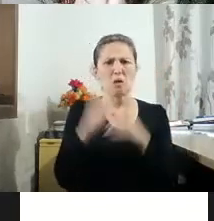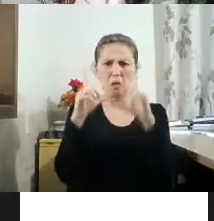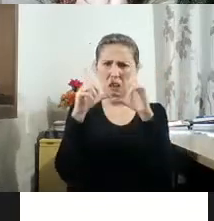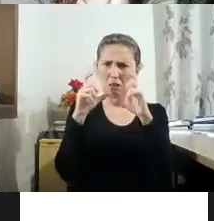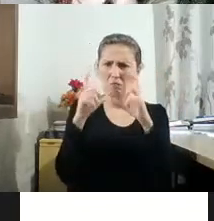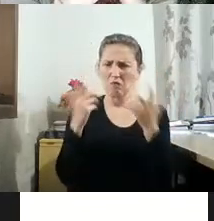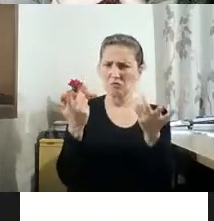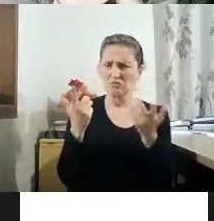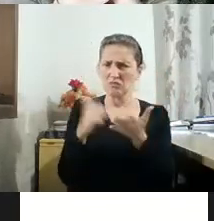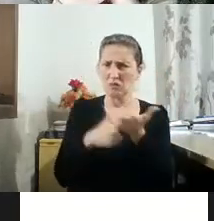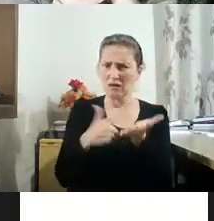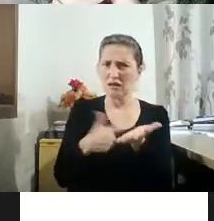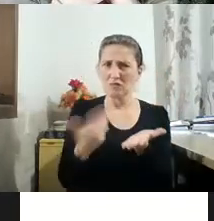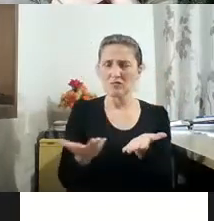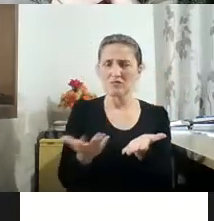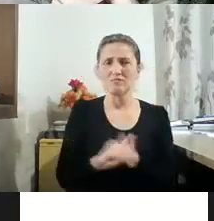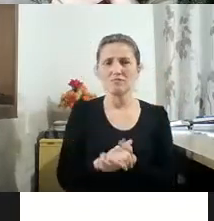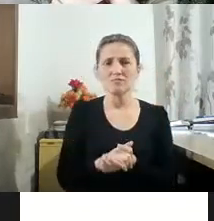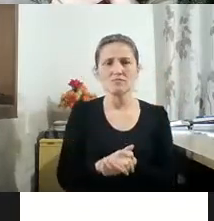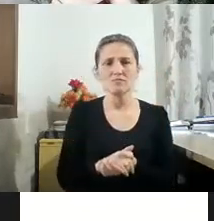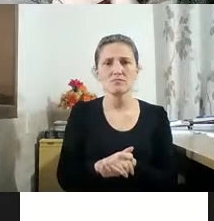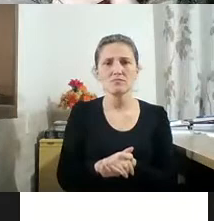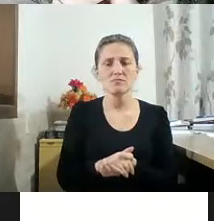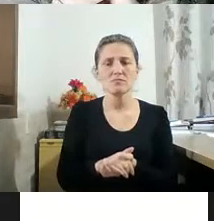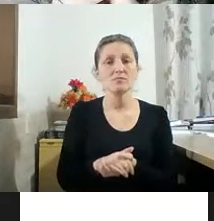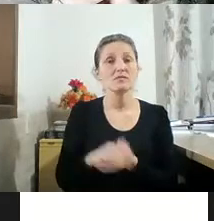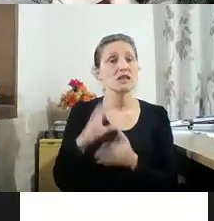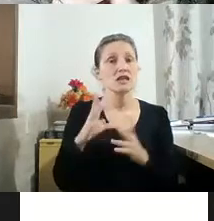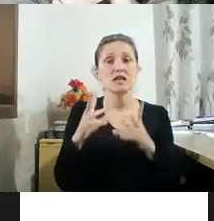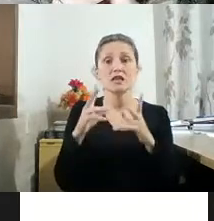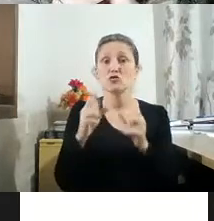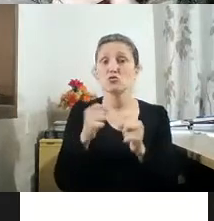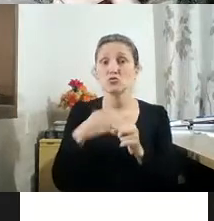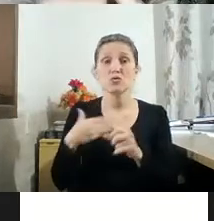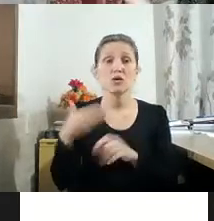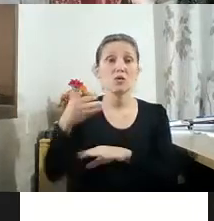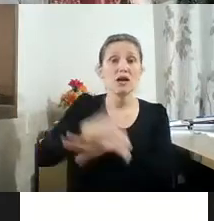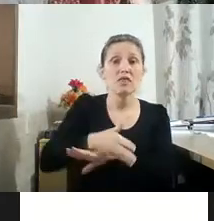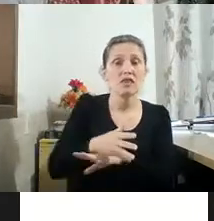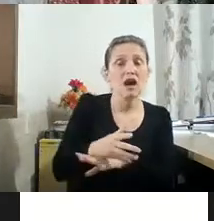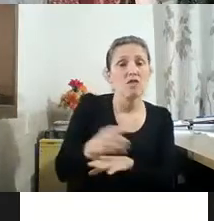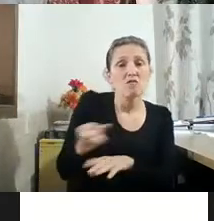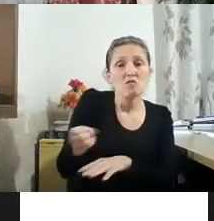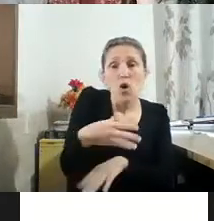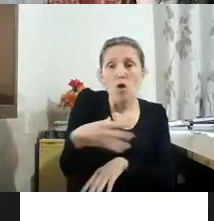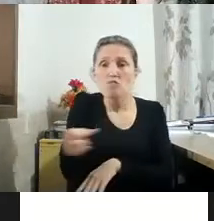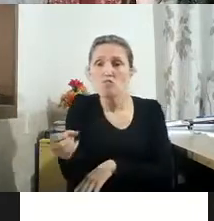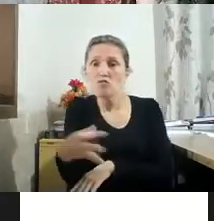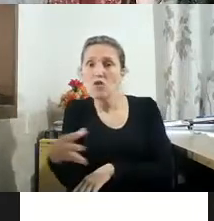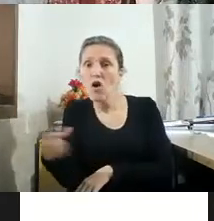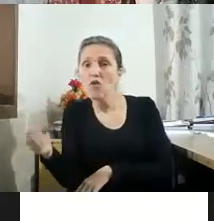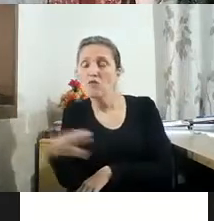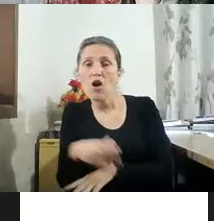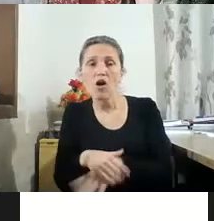Quer dizer, eu quero mostrar que tudo, eu entrava num terreno de novidades e de